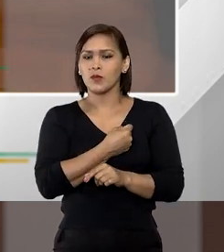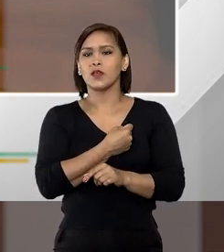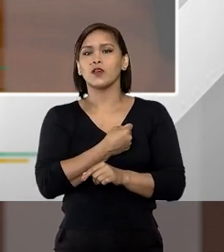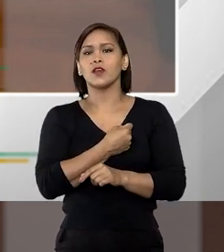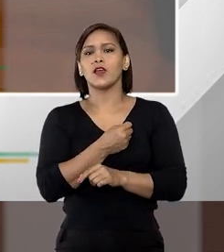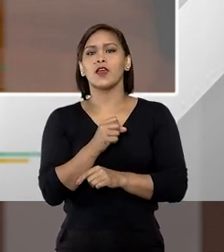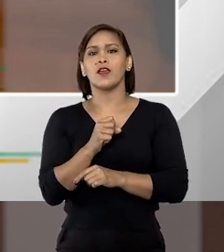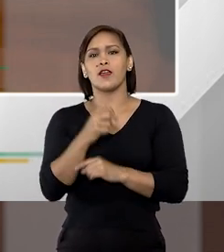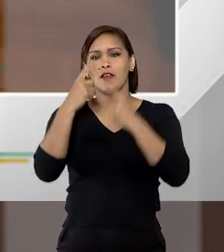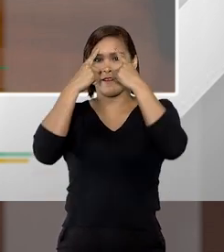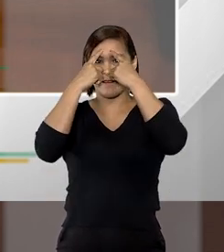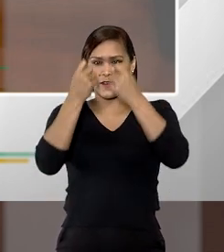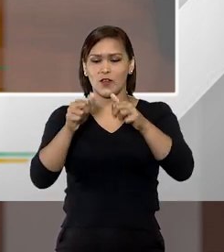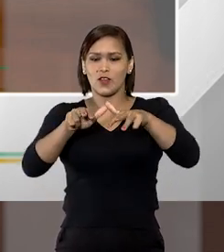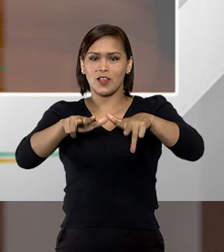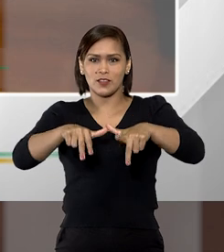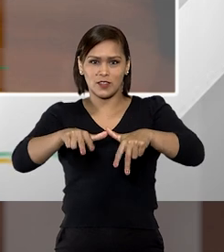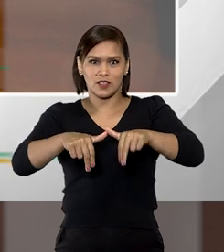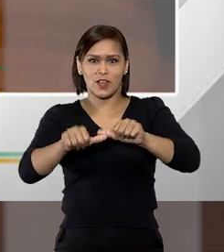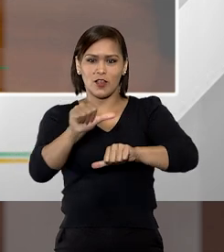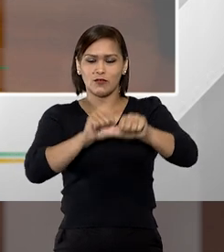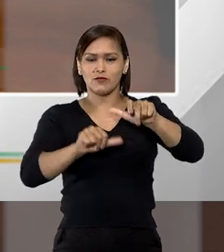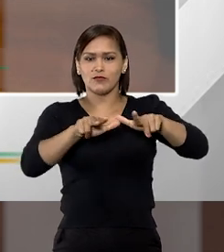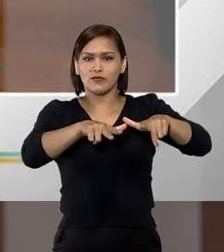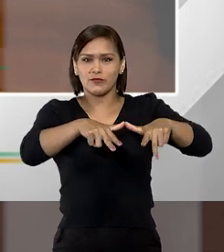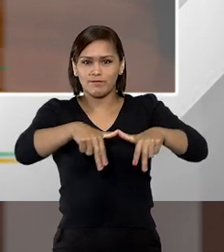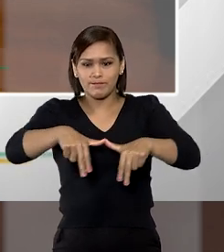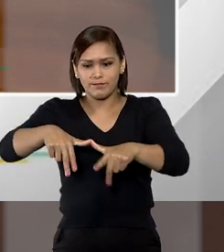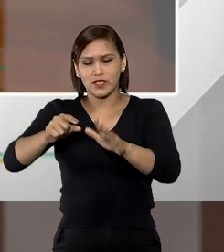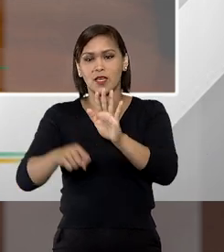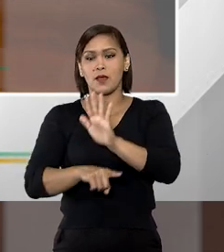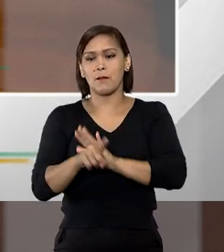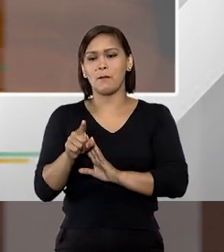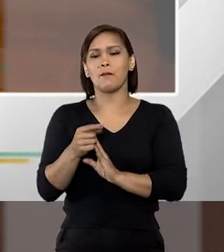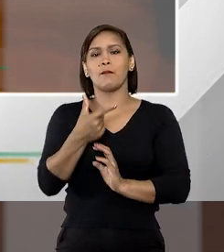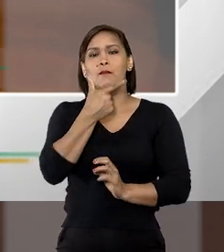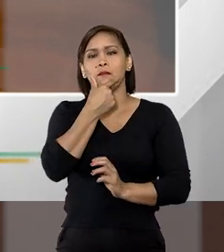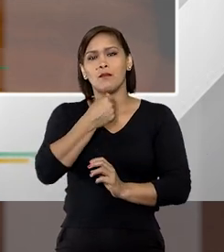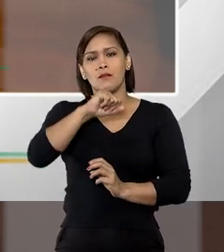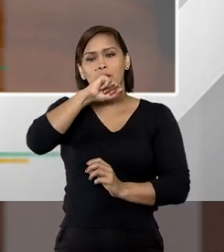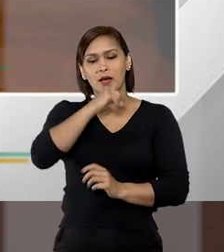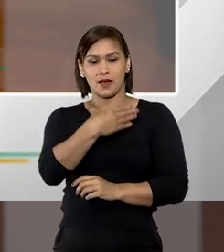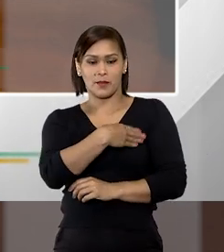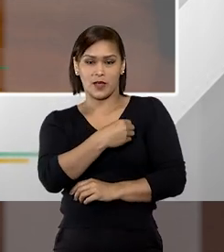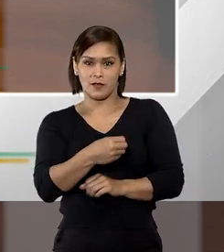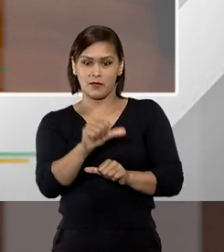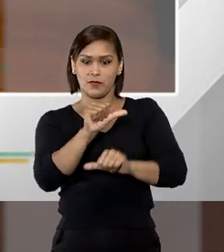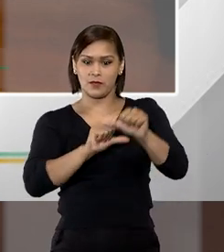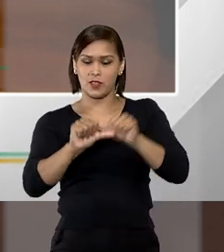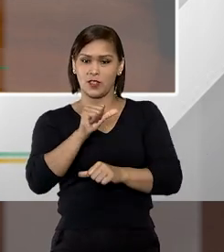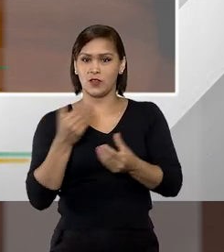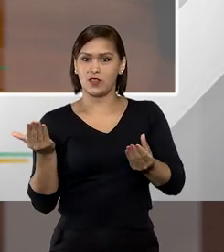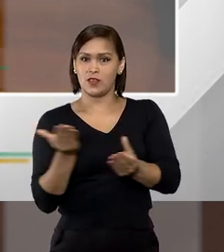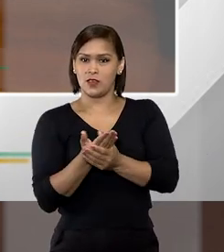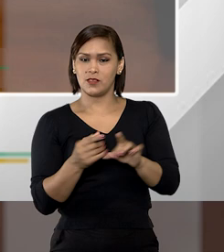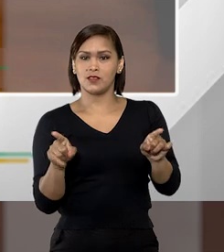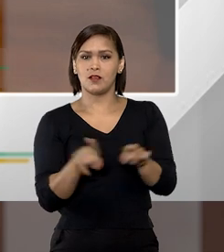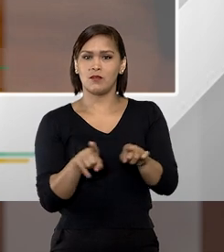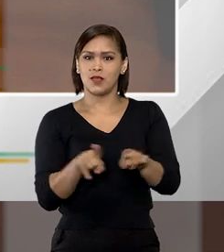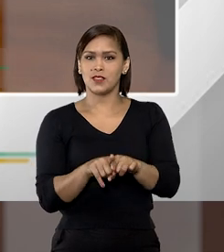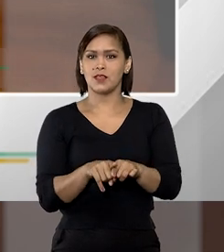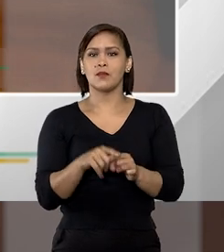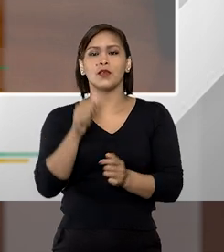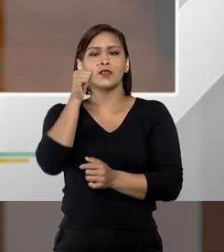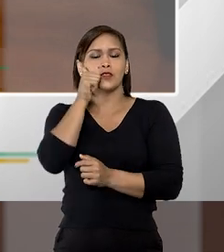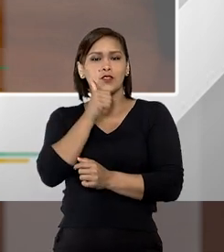chama a violência transgeracional, que é a violência que passa de pai para filho na ação, mas que também passa